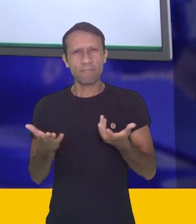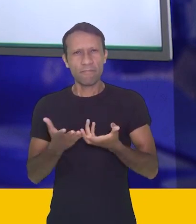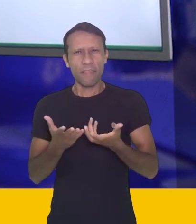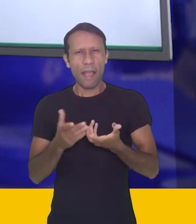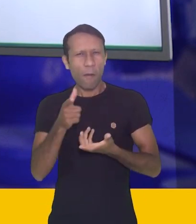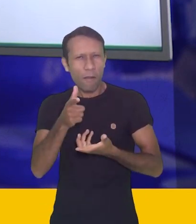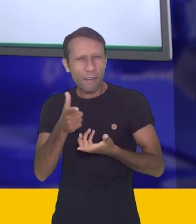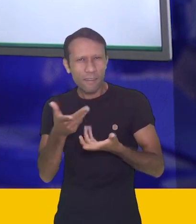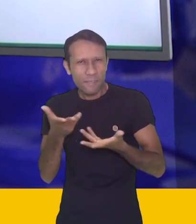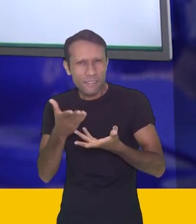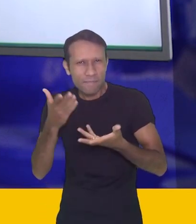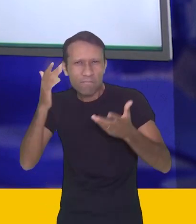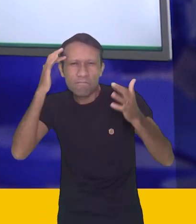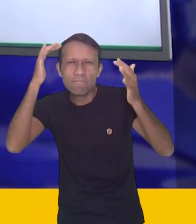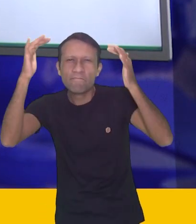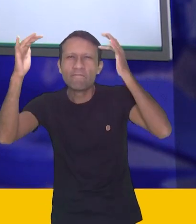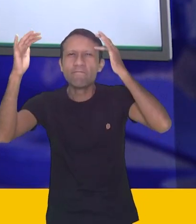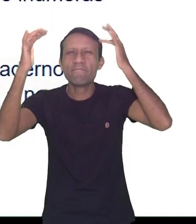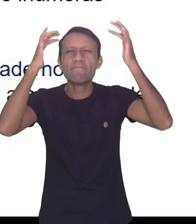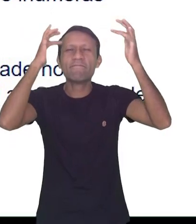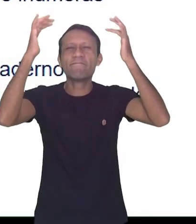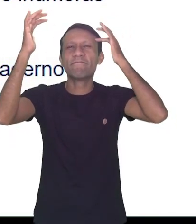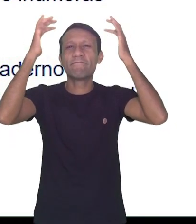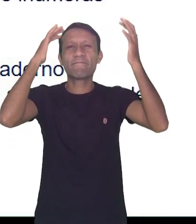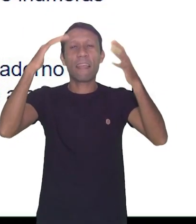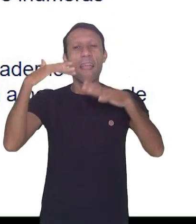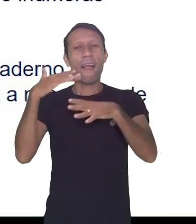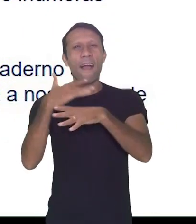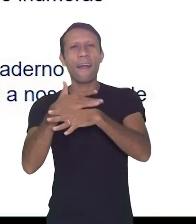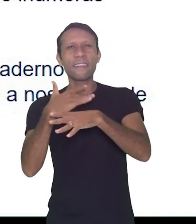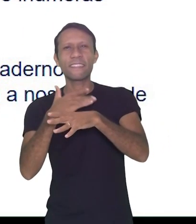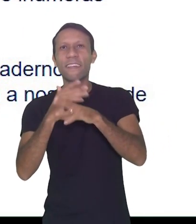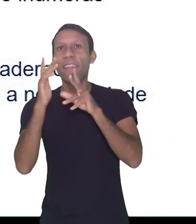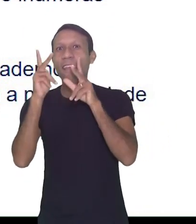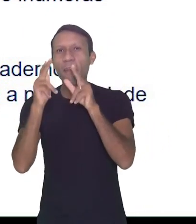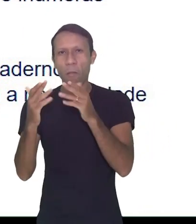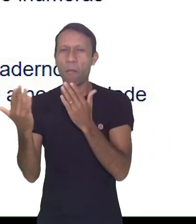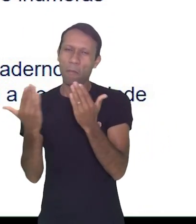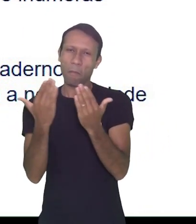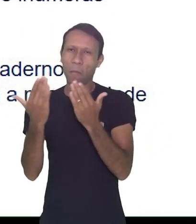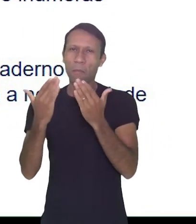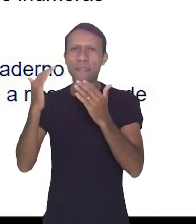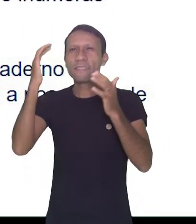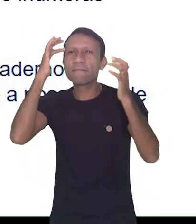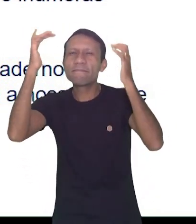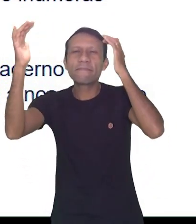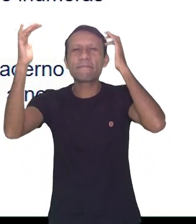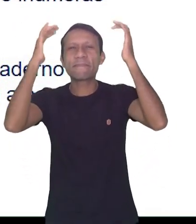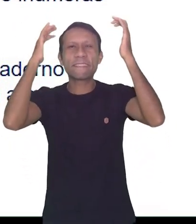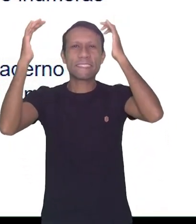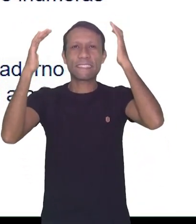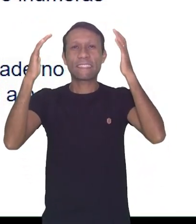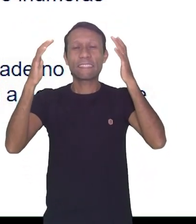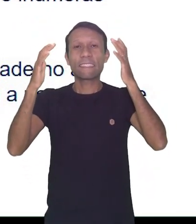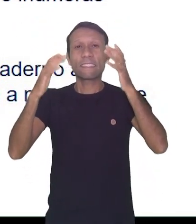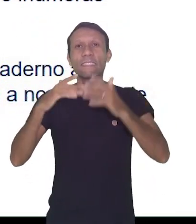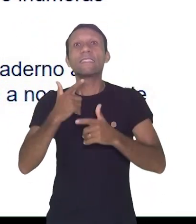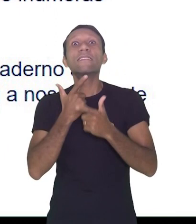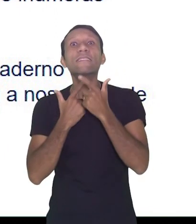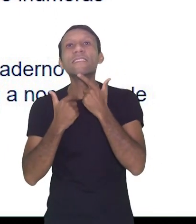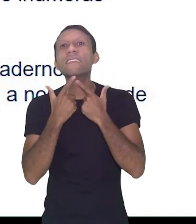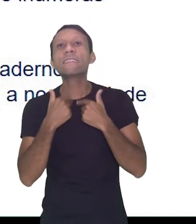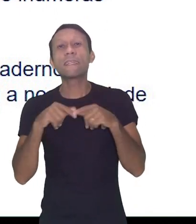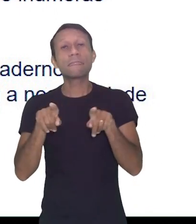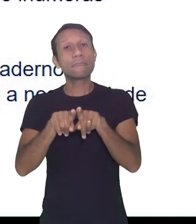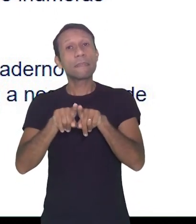criatividade, certo gente? Agora, as cidades são como os sonhos, são construídas por desejos e medos. Ítalo Calvino.